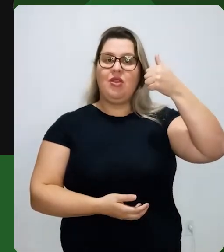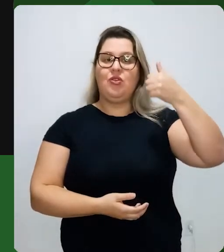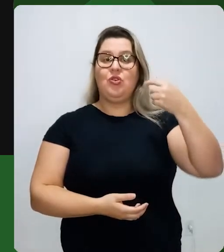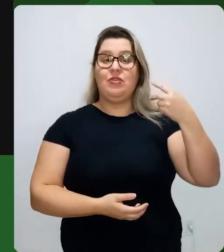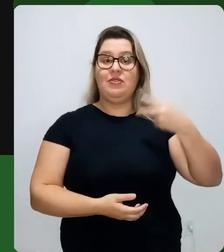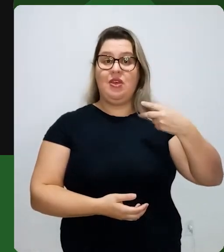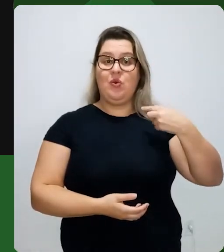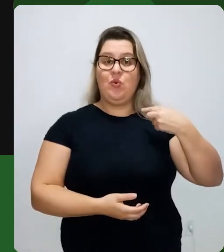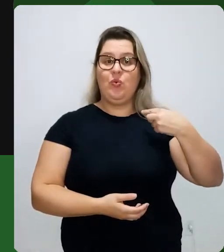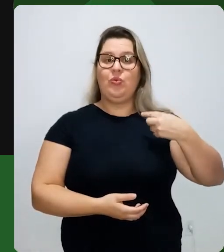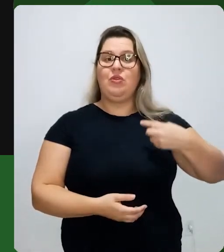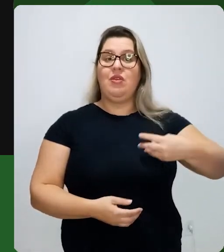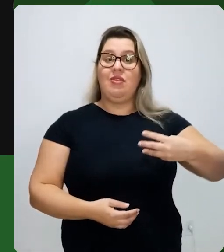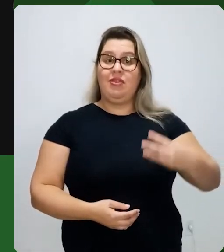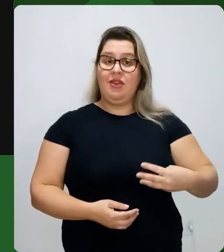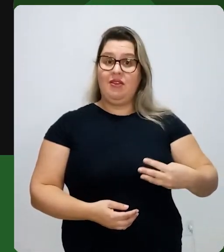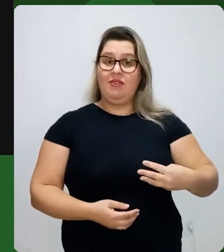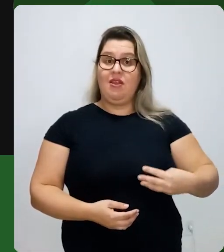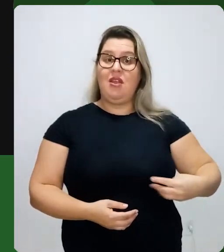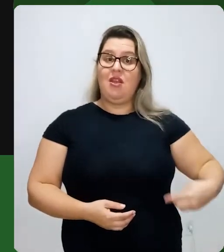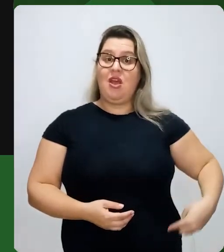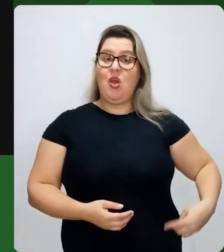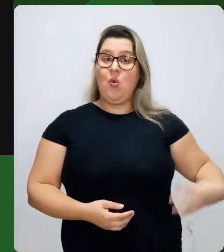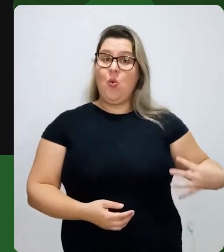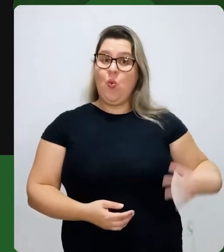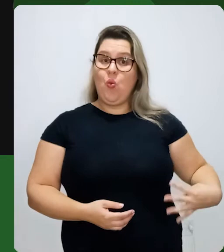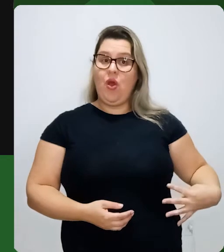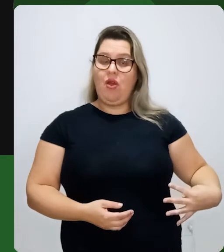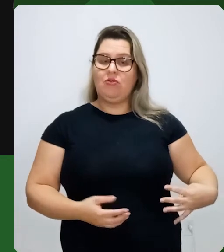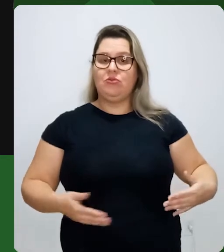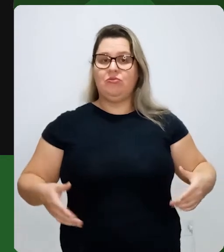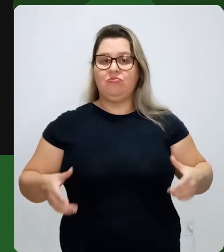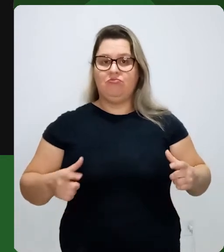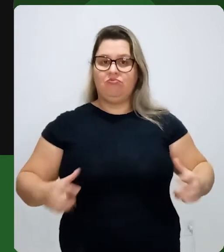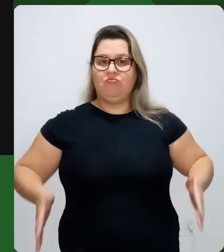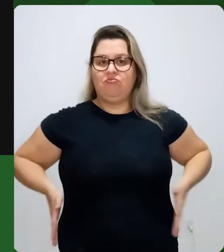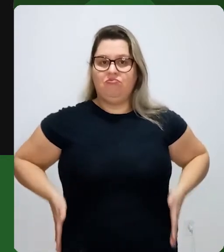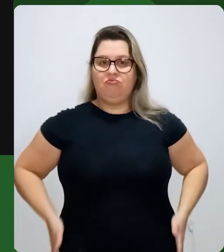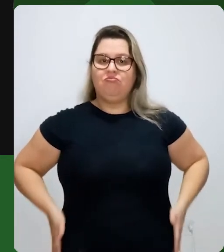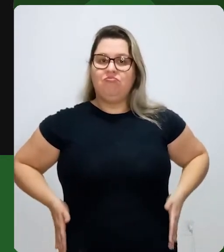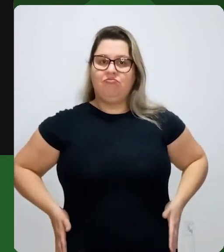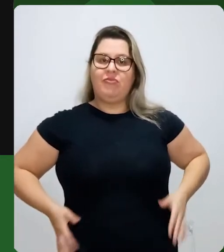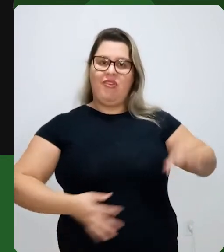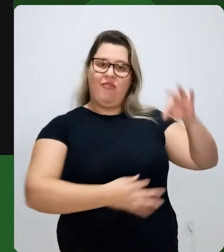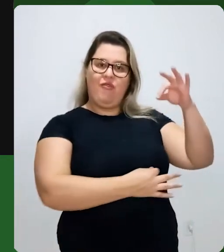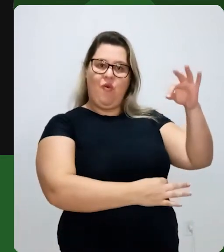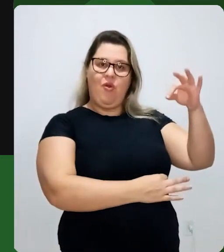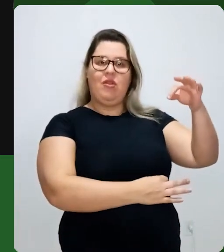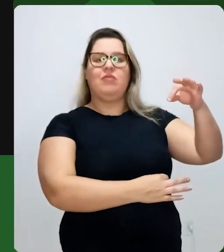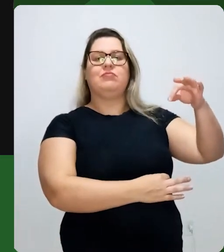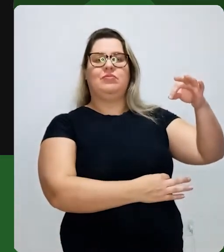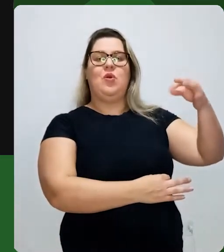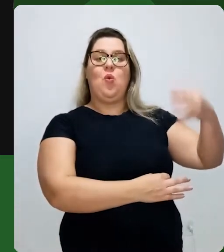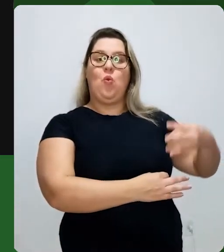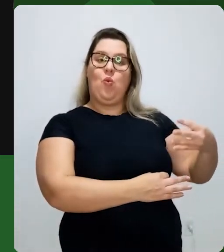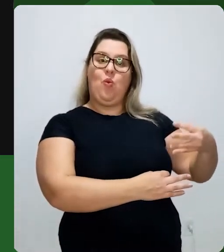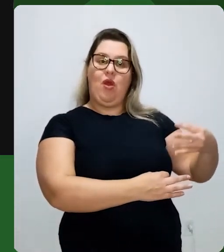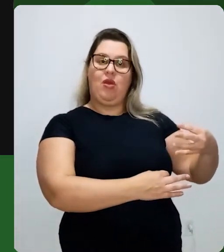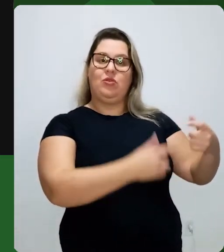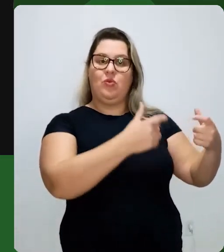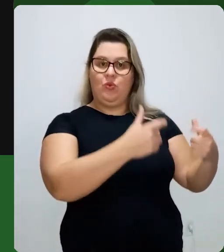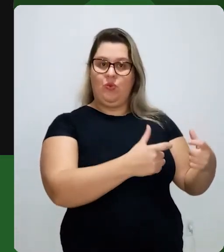Que ele vai iniciar na metade do quarto espaço, mais ou menos aqui. Vai finalizar no final aqui,